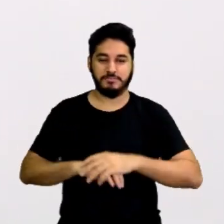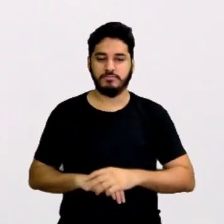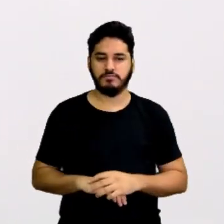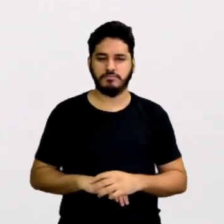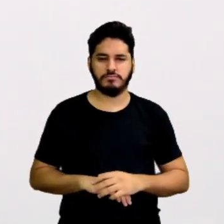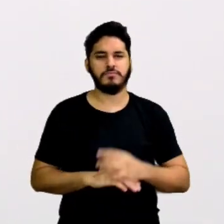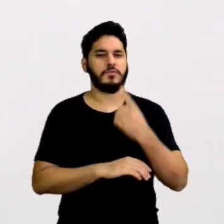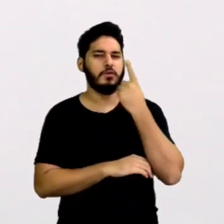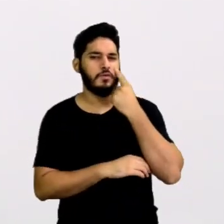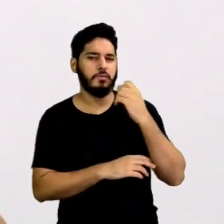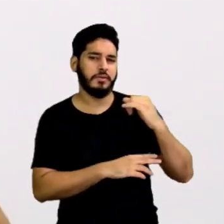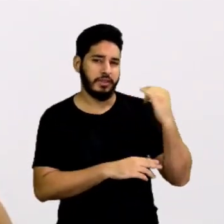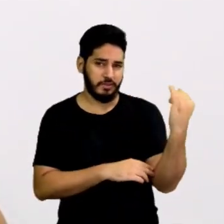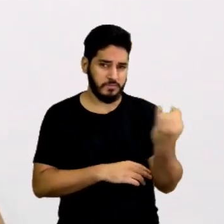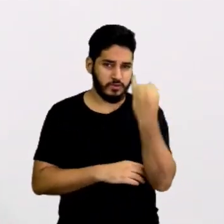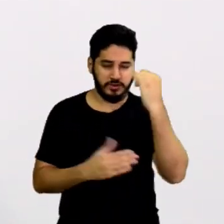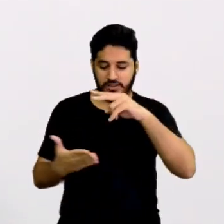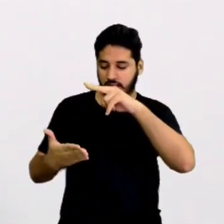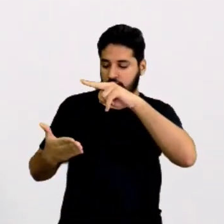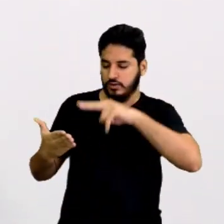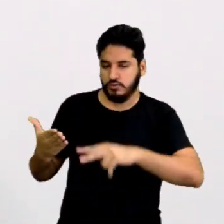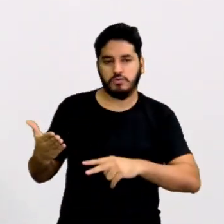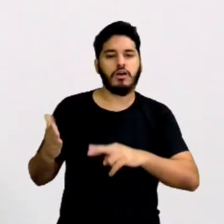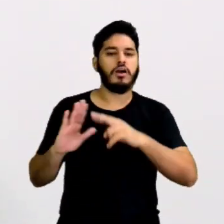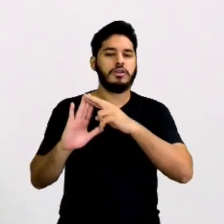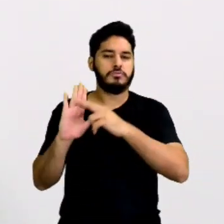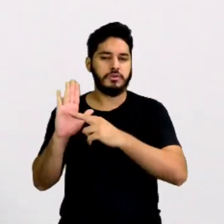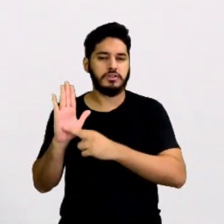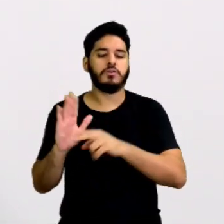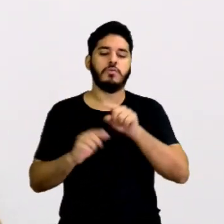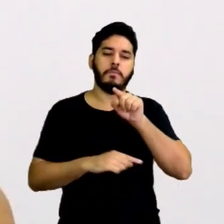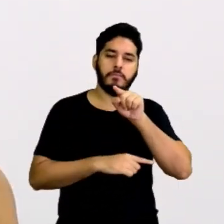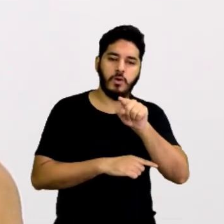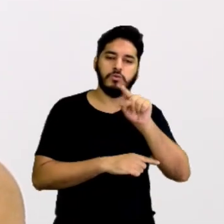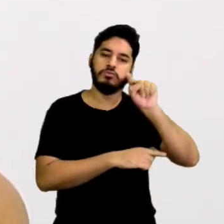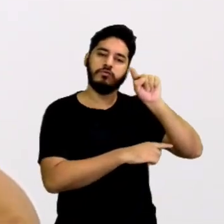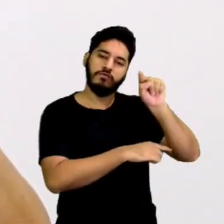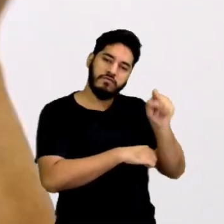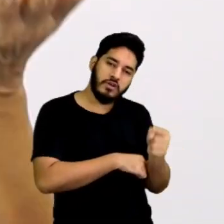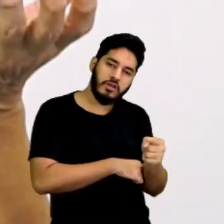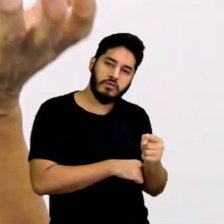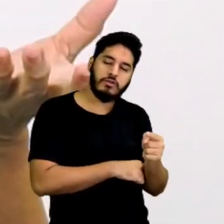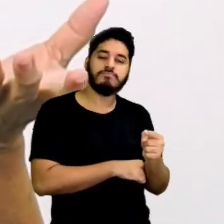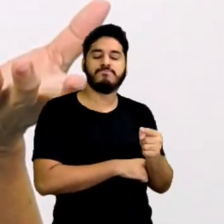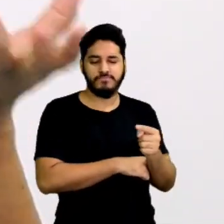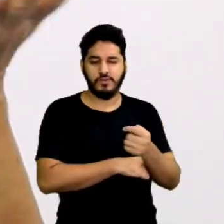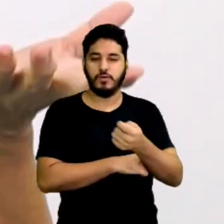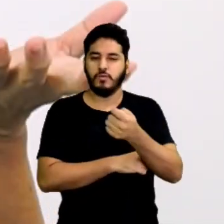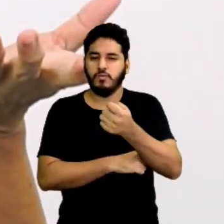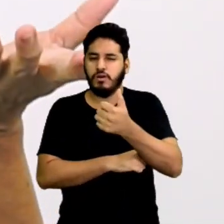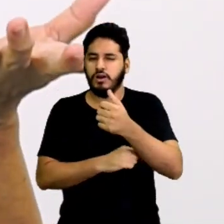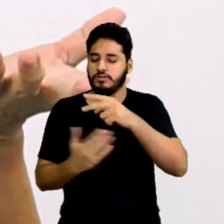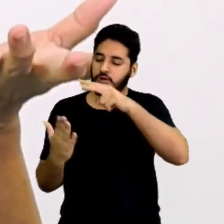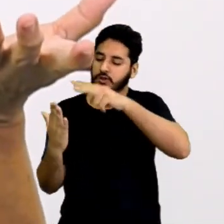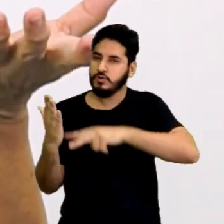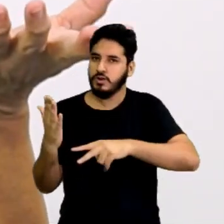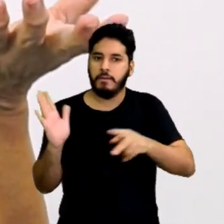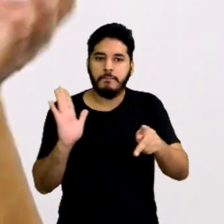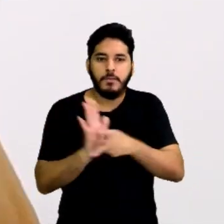como foi importante a leitura respeitando as pontuações? Foi quase uma leitura teatral, não foi?